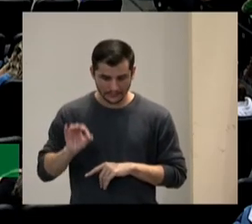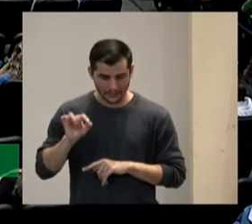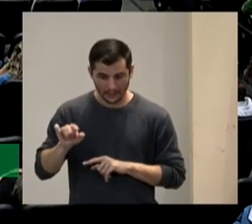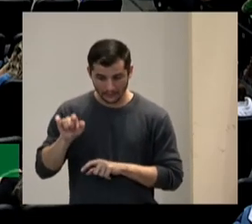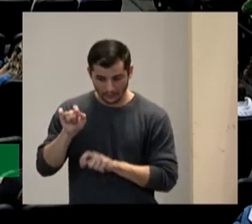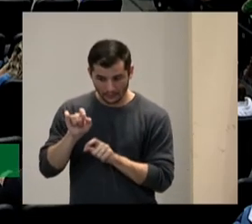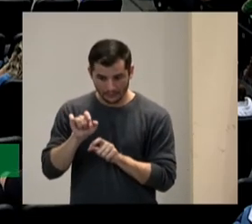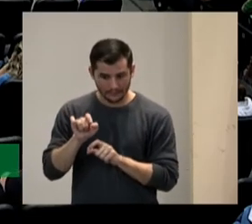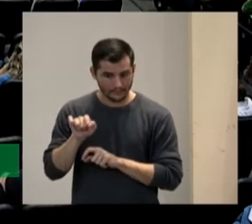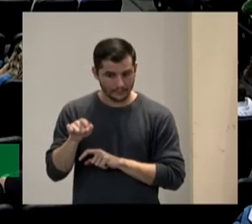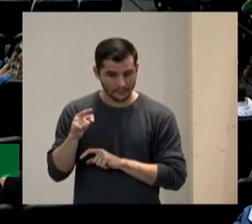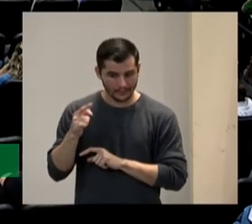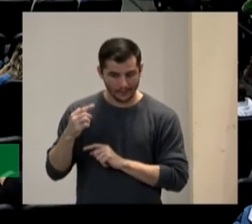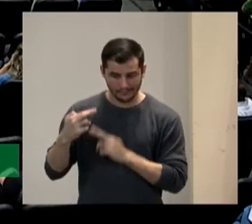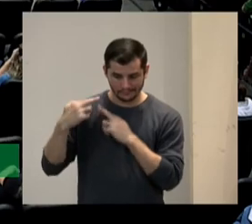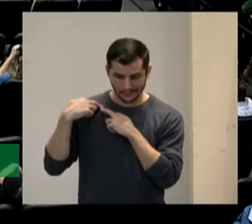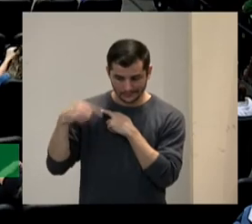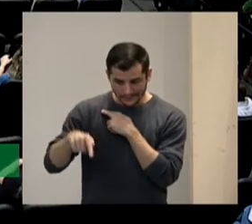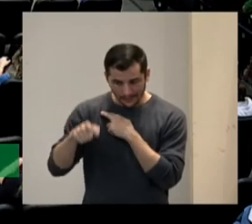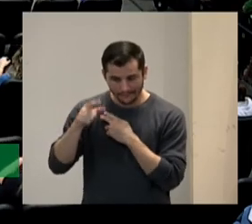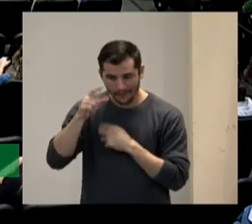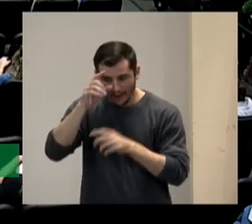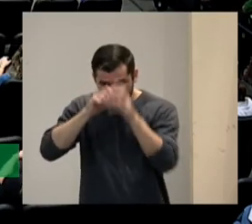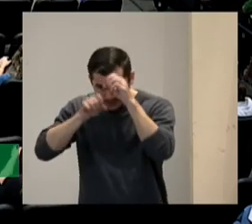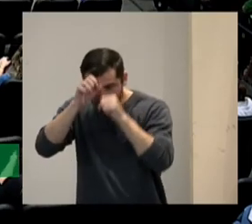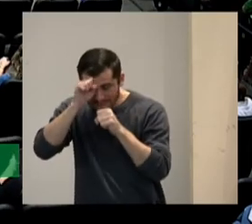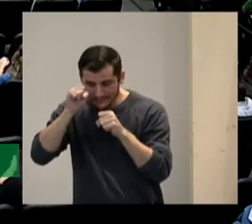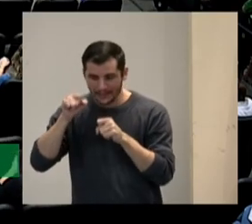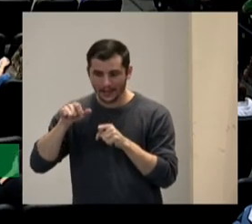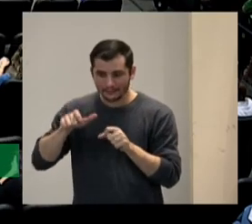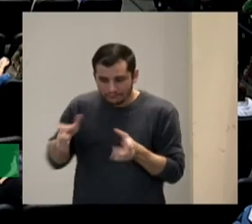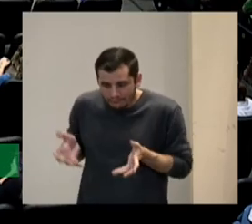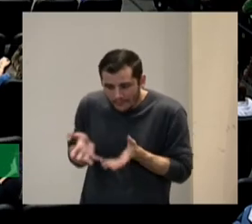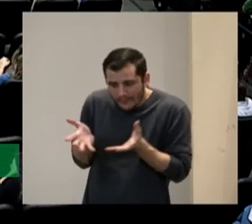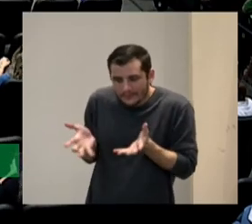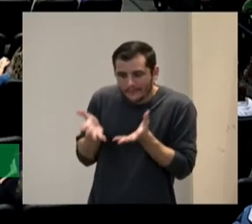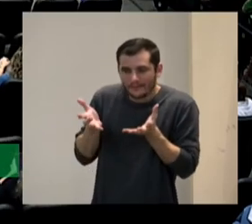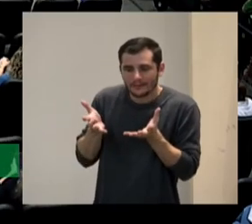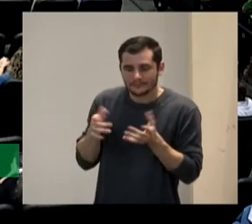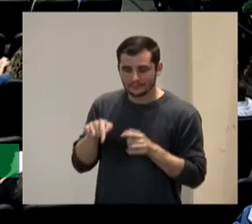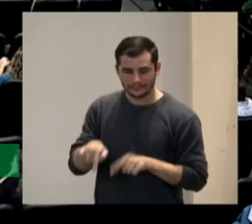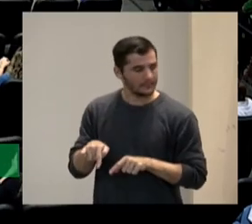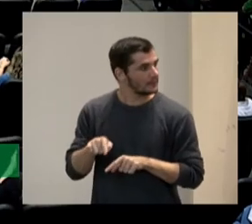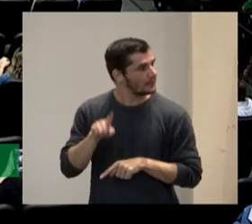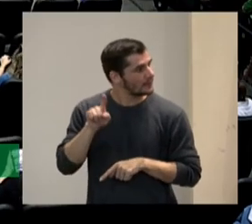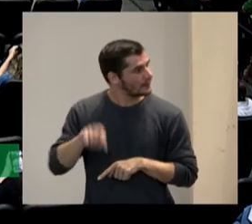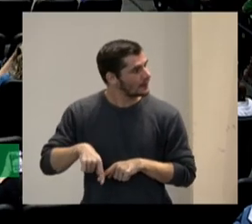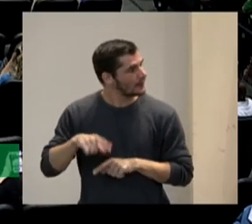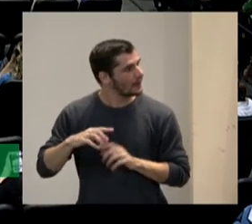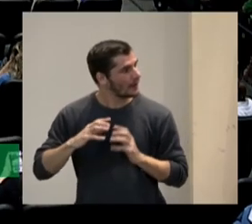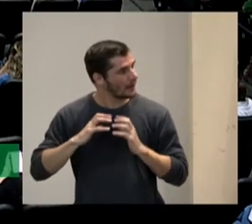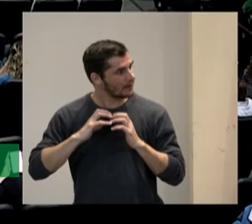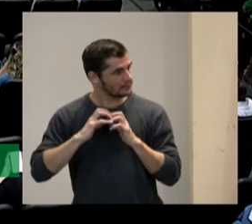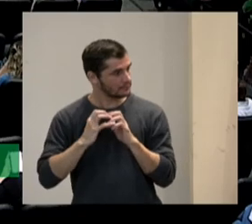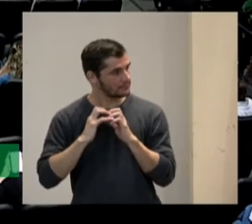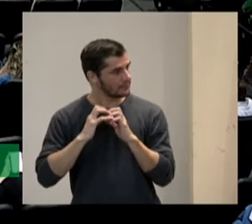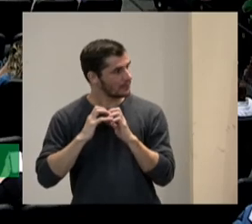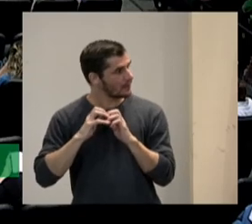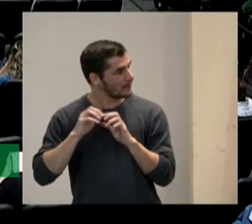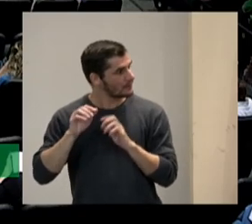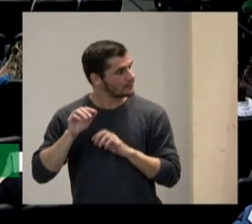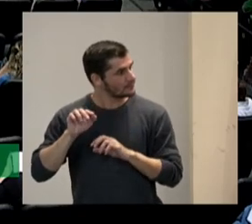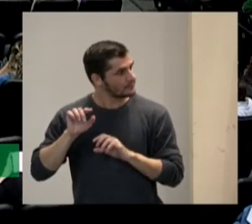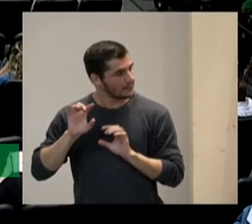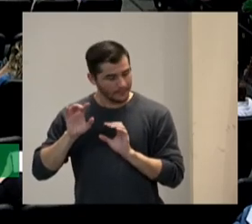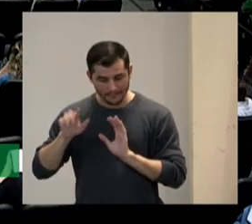das aprendizagens da motivação do engajamento para as aprendizagens acontecem precisamente por